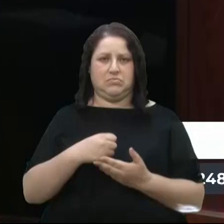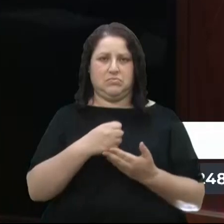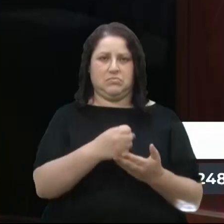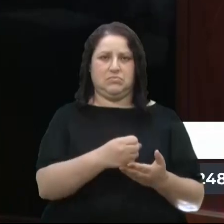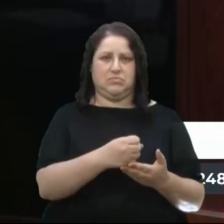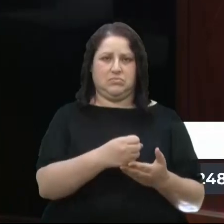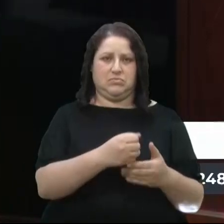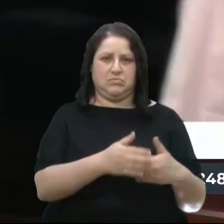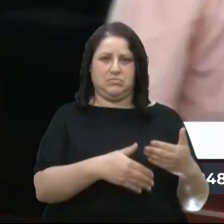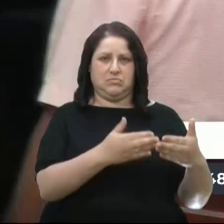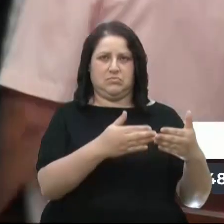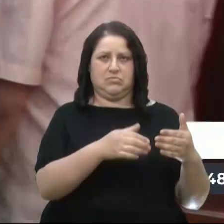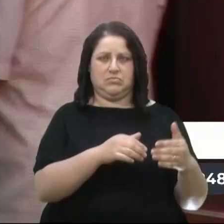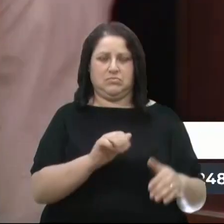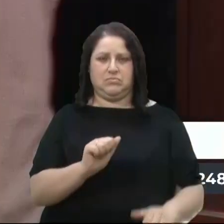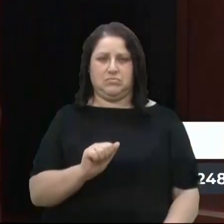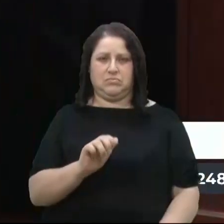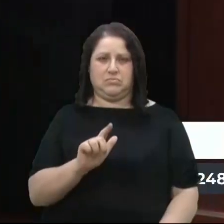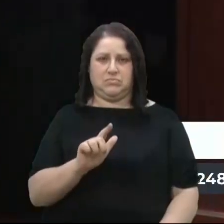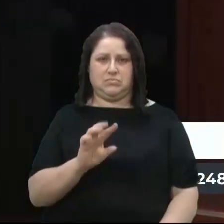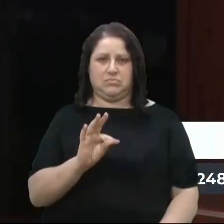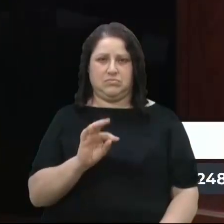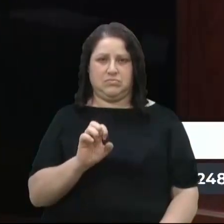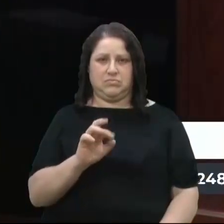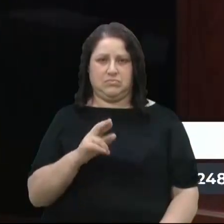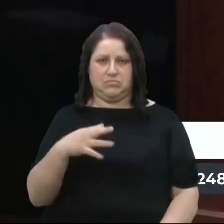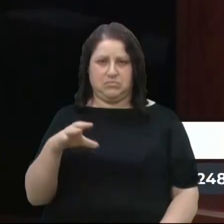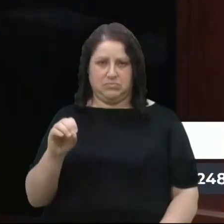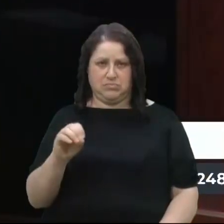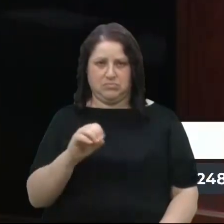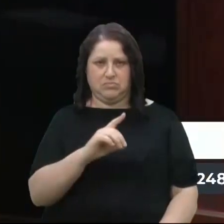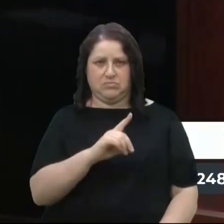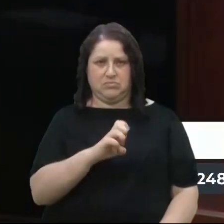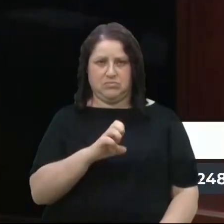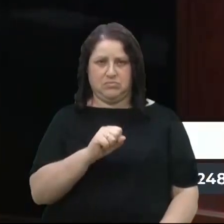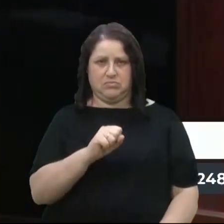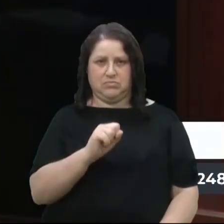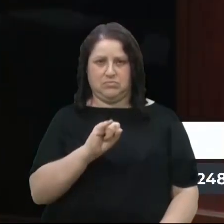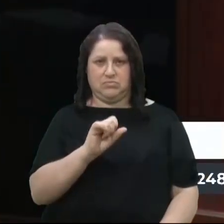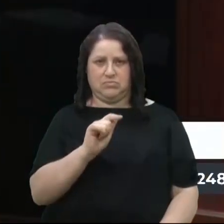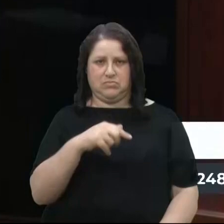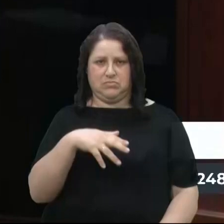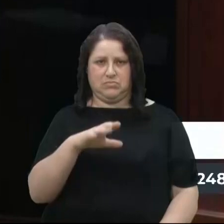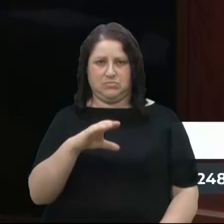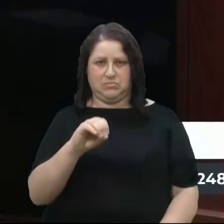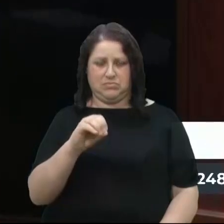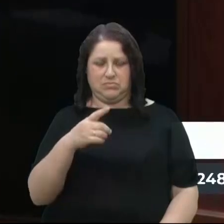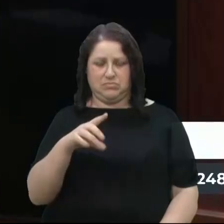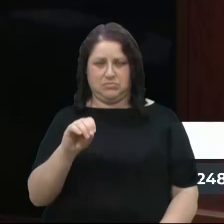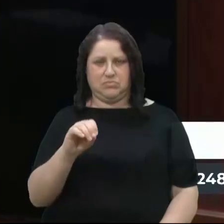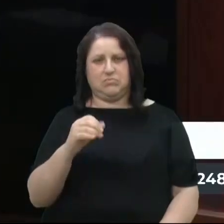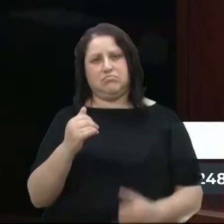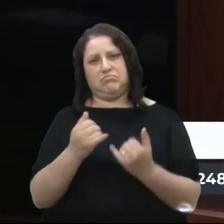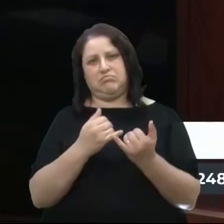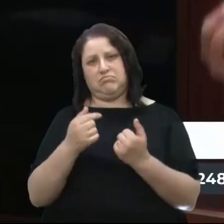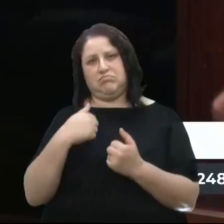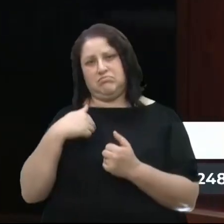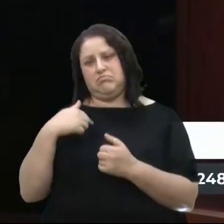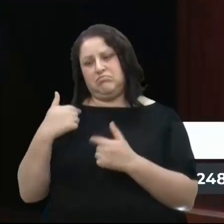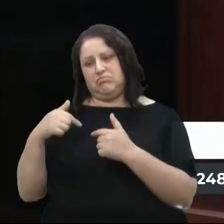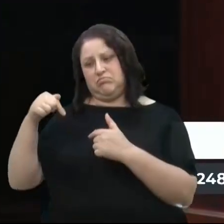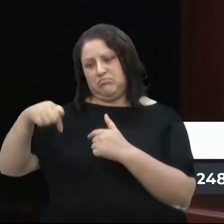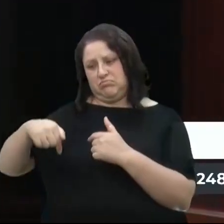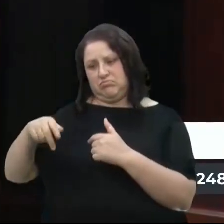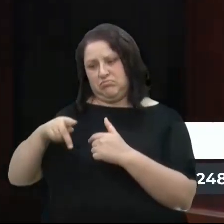a gente chama de alteração de designação. Então, hipoteticamente, eu sou professor do Guerino Zunho e eu quero dar aula em outra